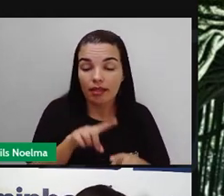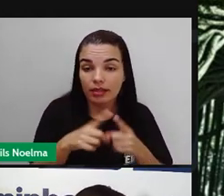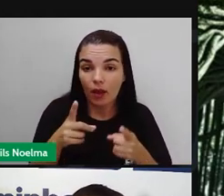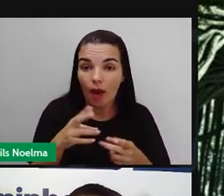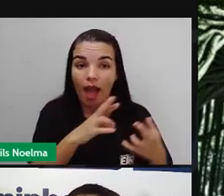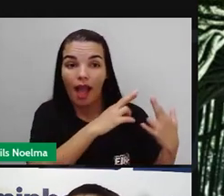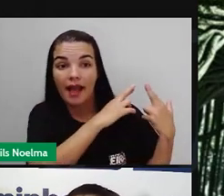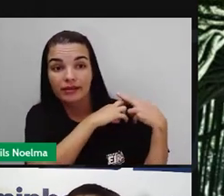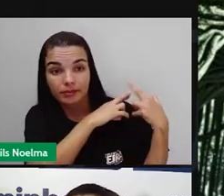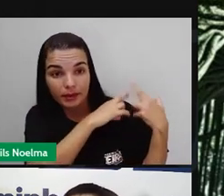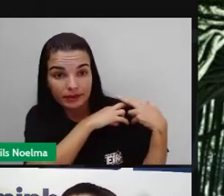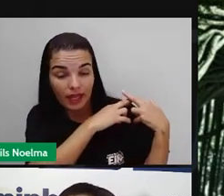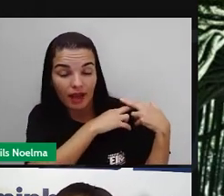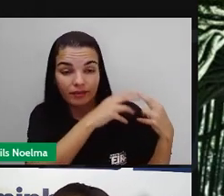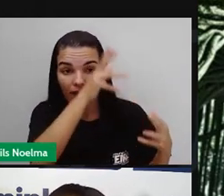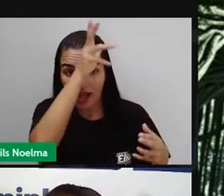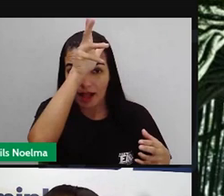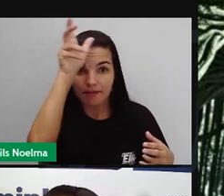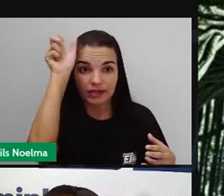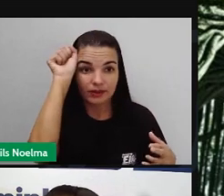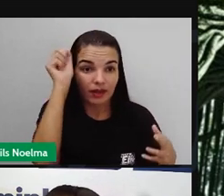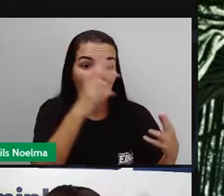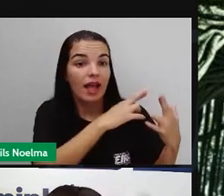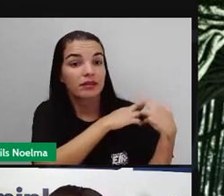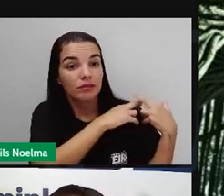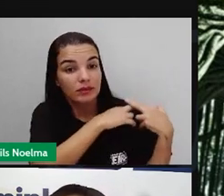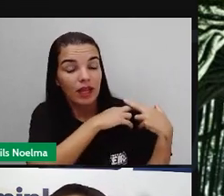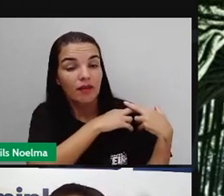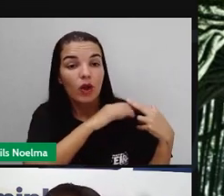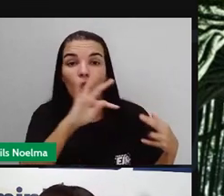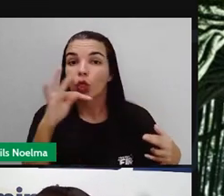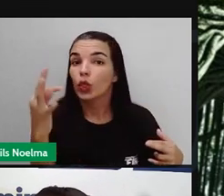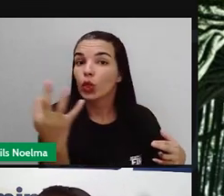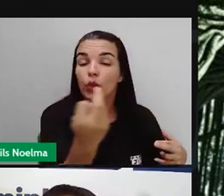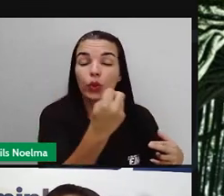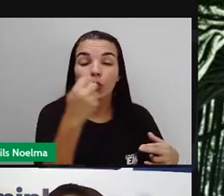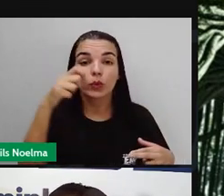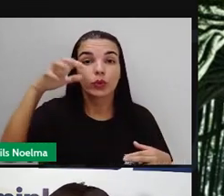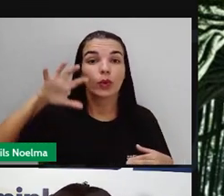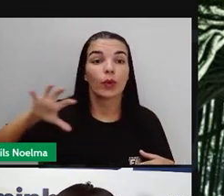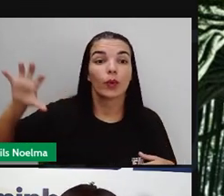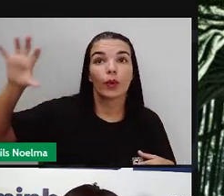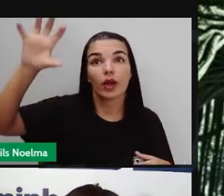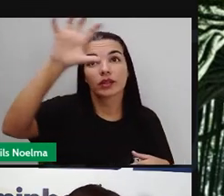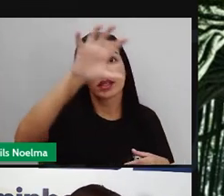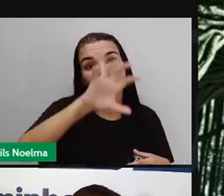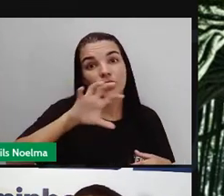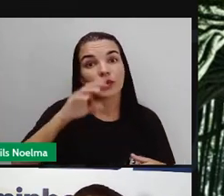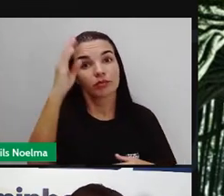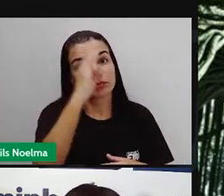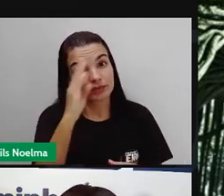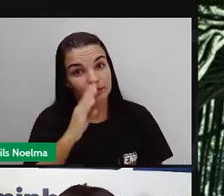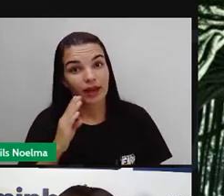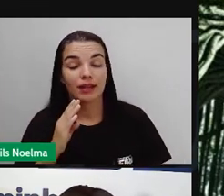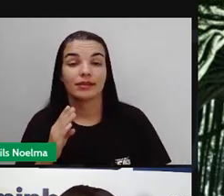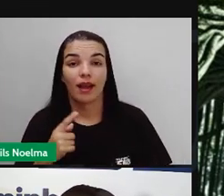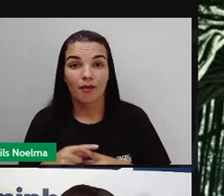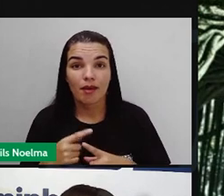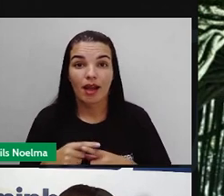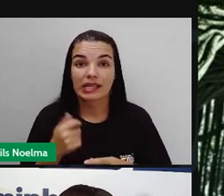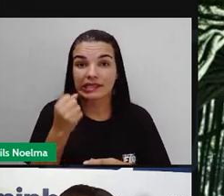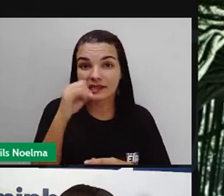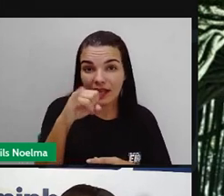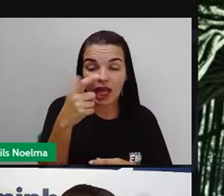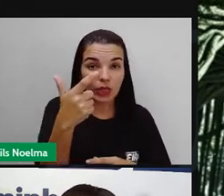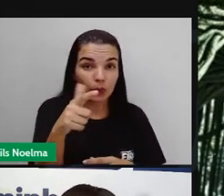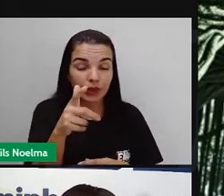Ela contribui também para esse período de chuva ou a depender conforme o